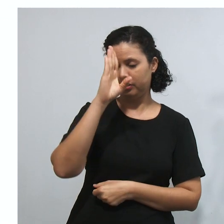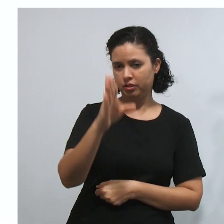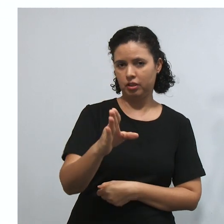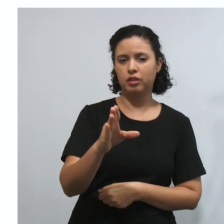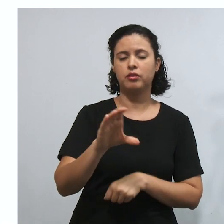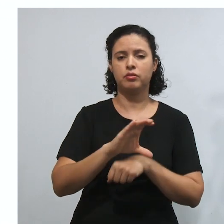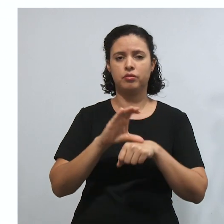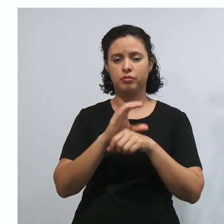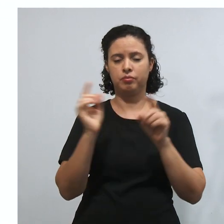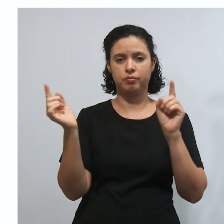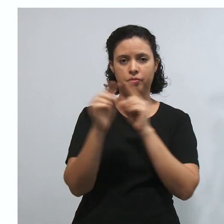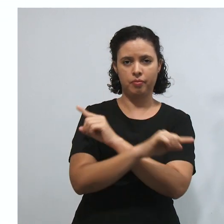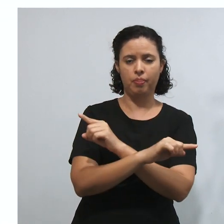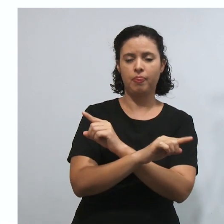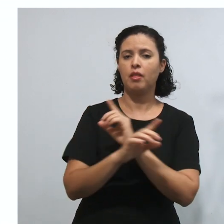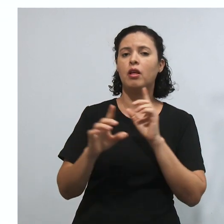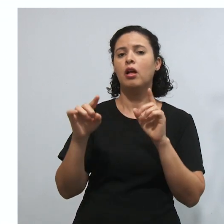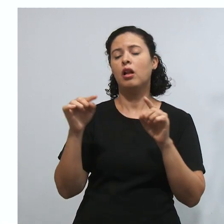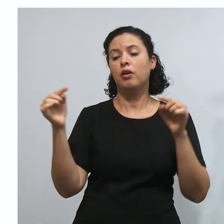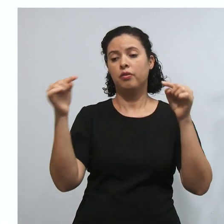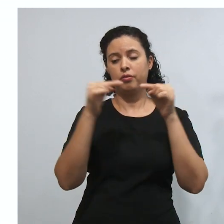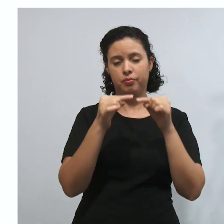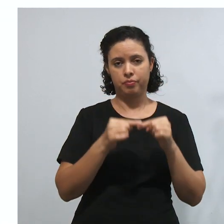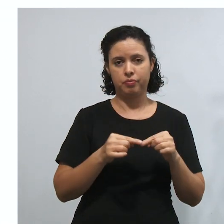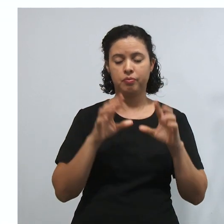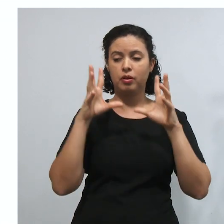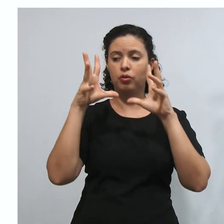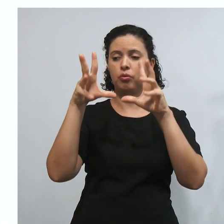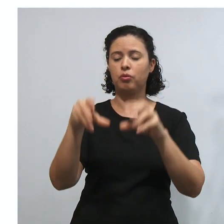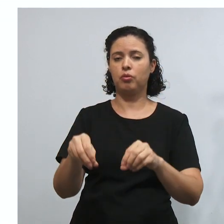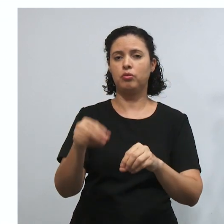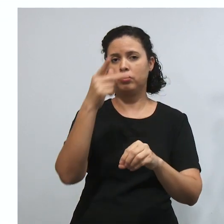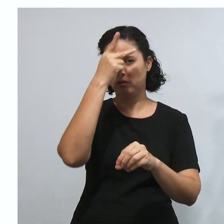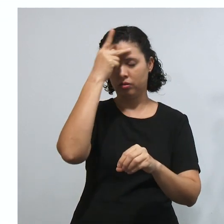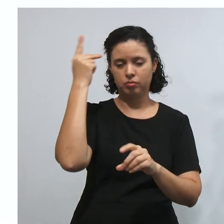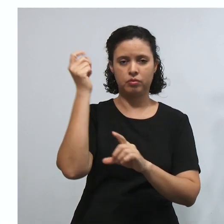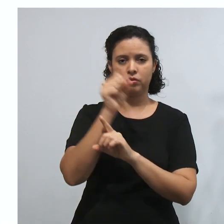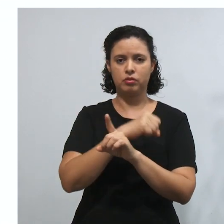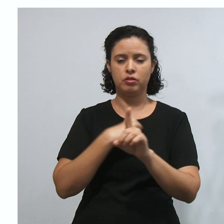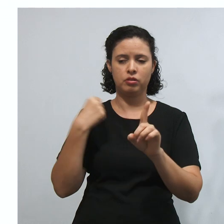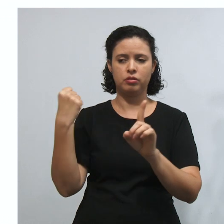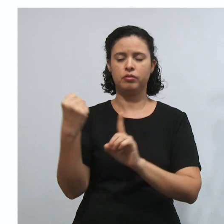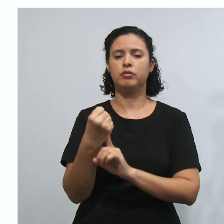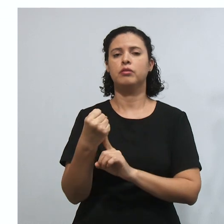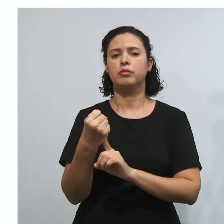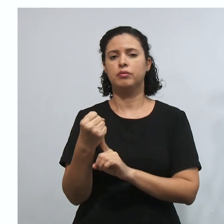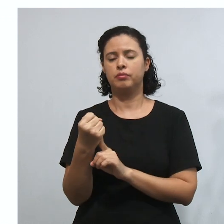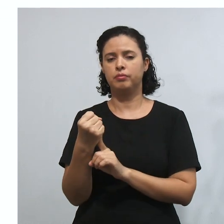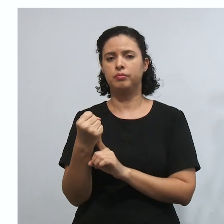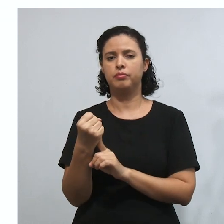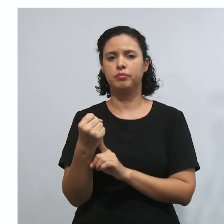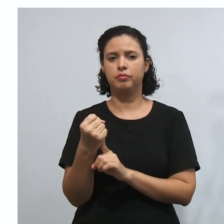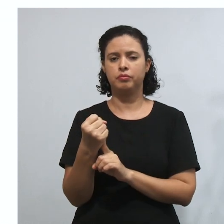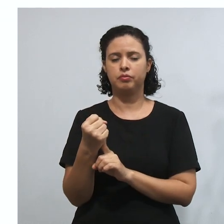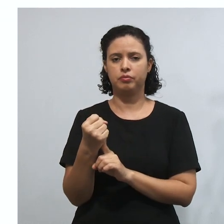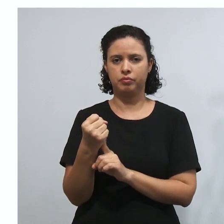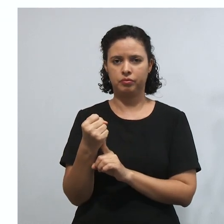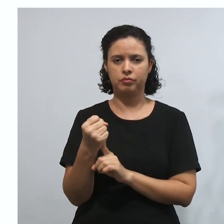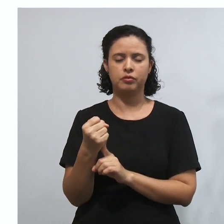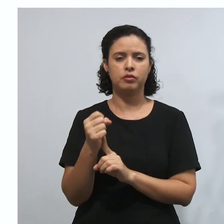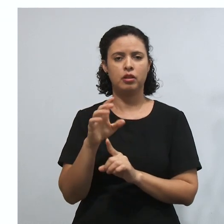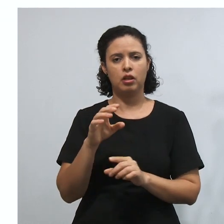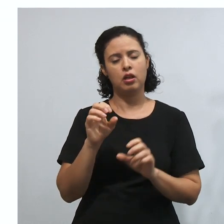ela terá eficácia para todos. Ou seja, vai alcançar distintamente a todos. Isso é bem tranquilo,